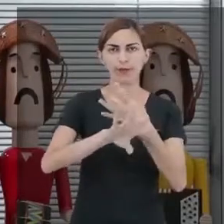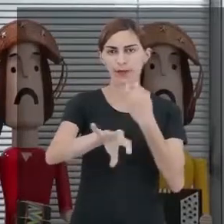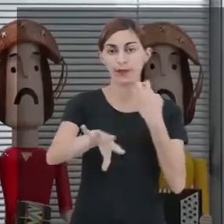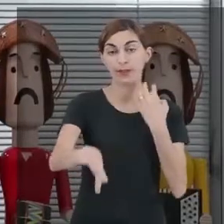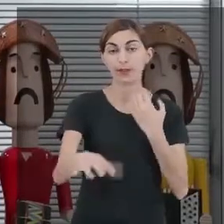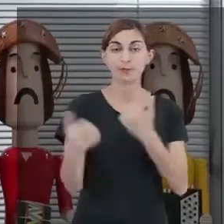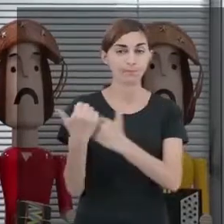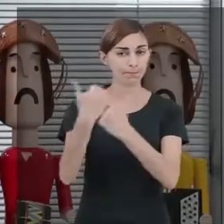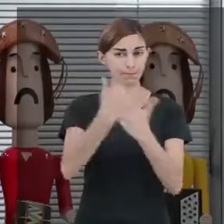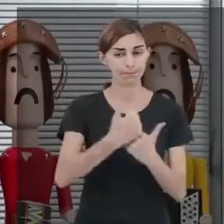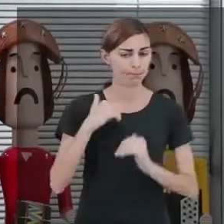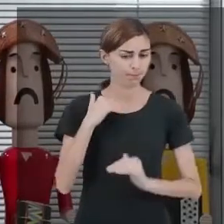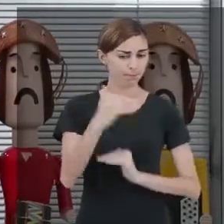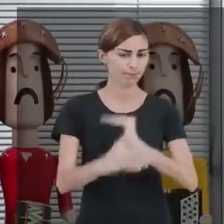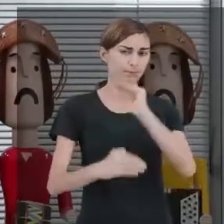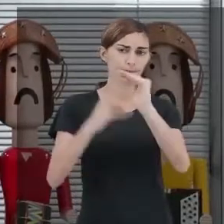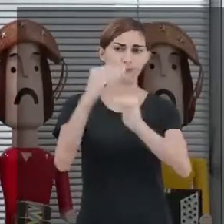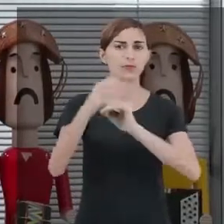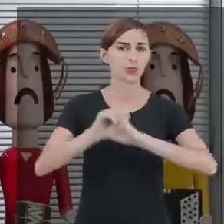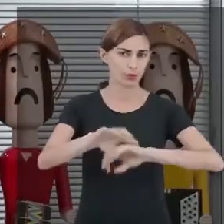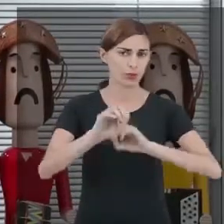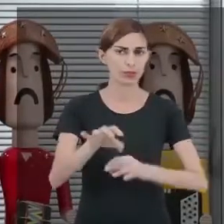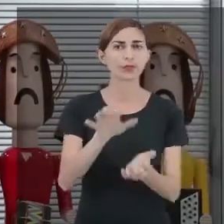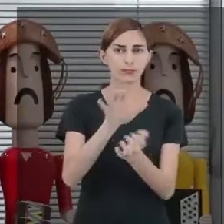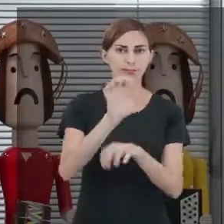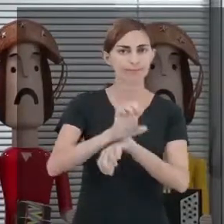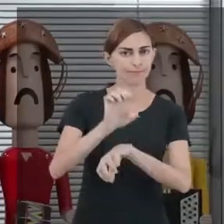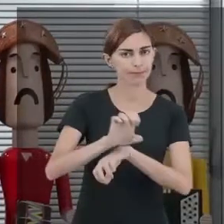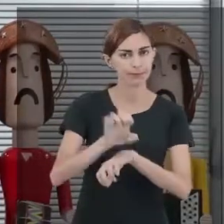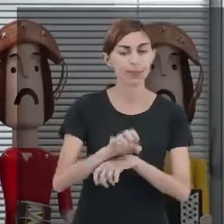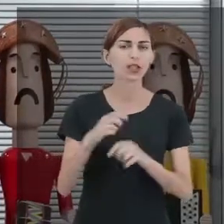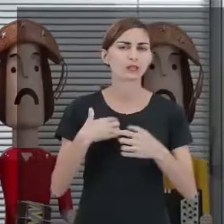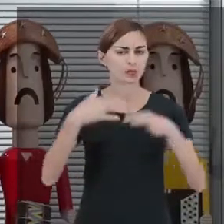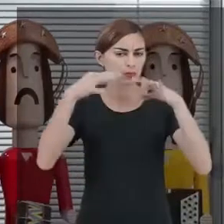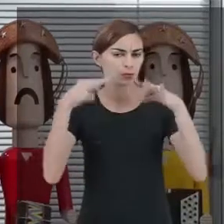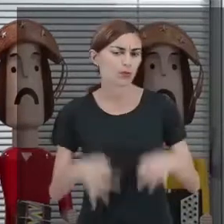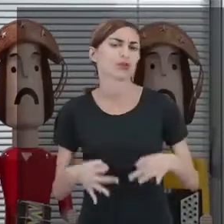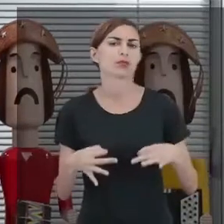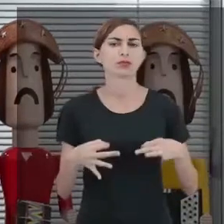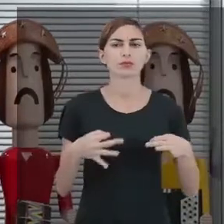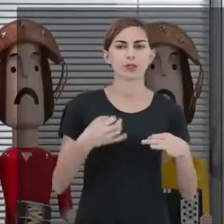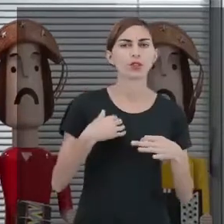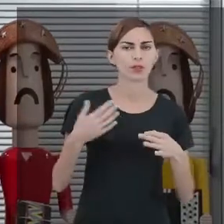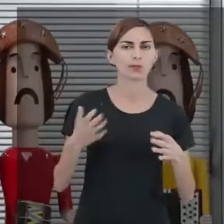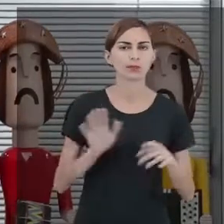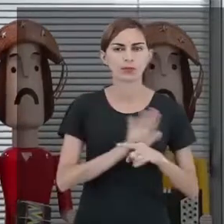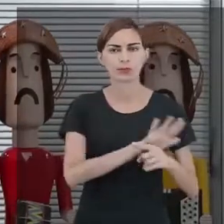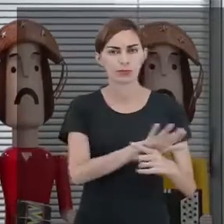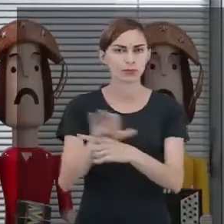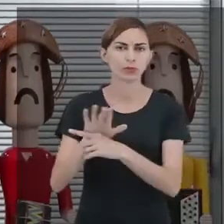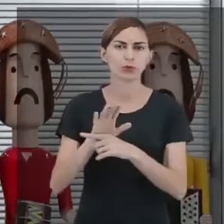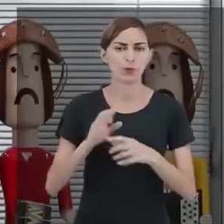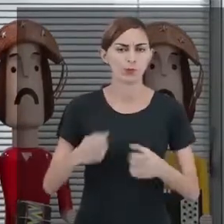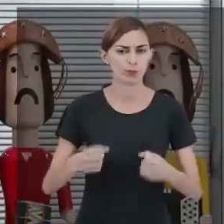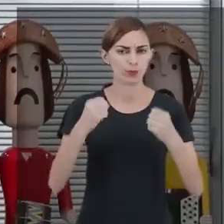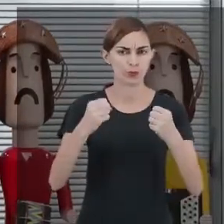EAD. Isso representa um grande avanço da educação em nosso Estado. E que, com certeza, vai contribuir para o